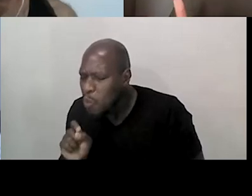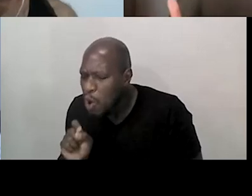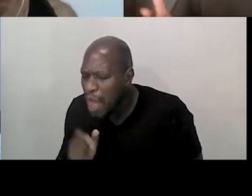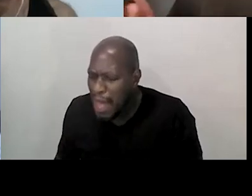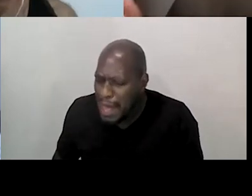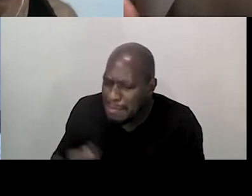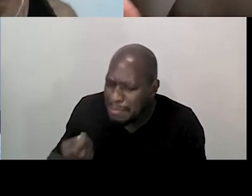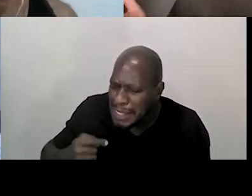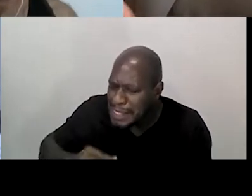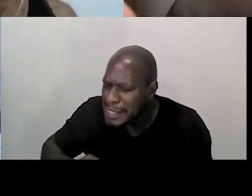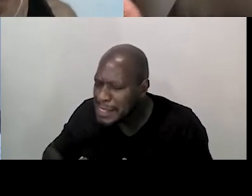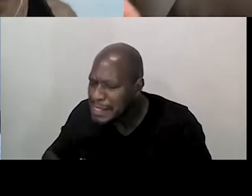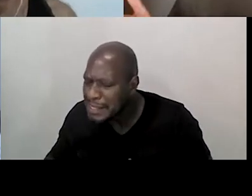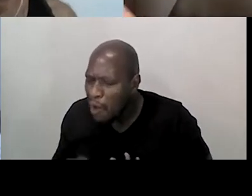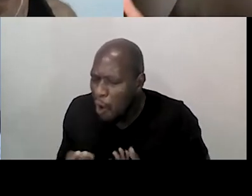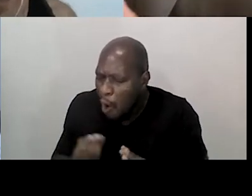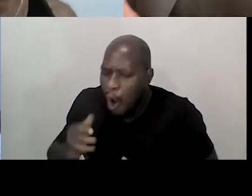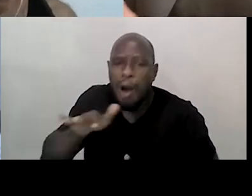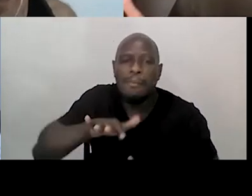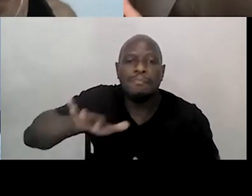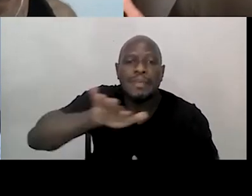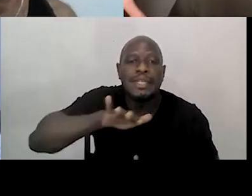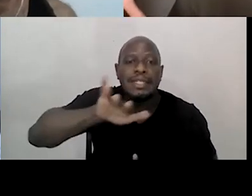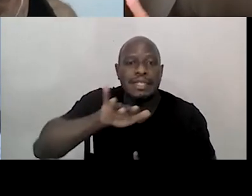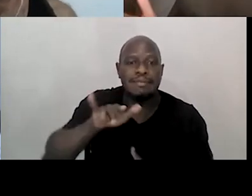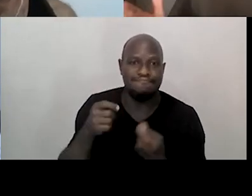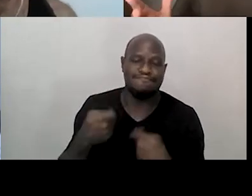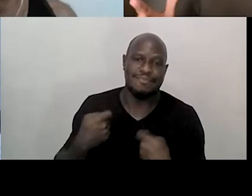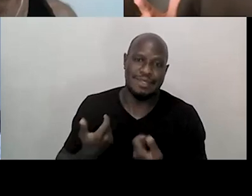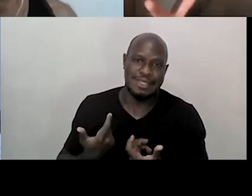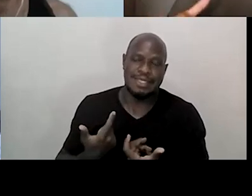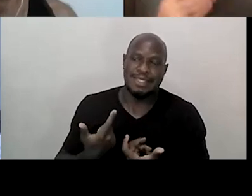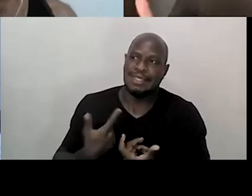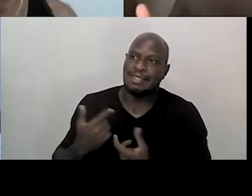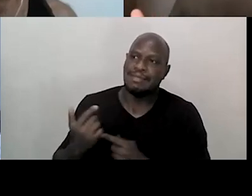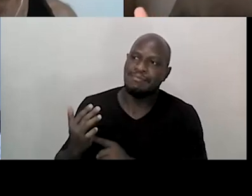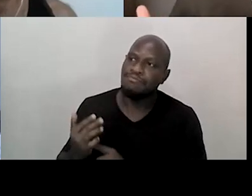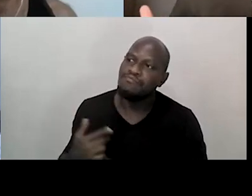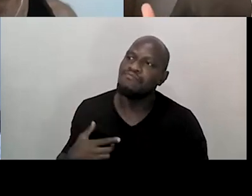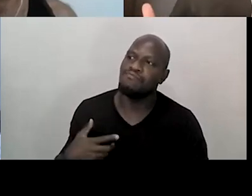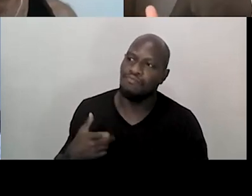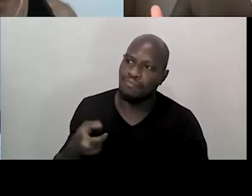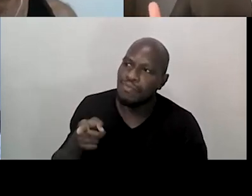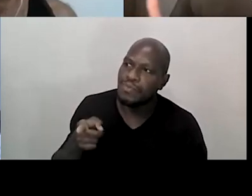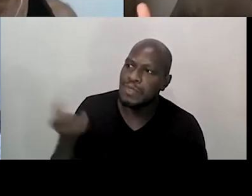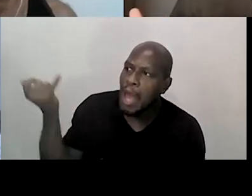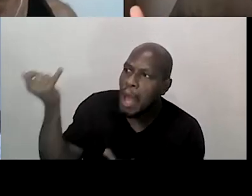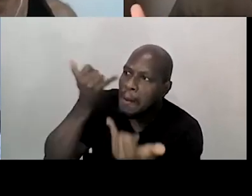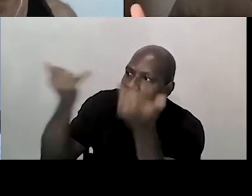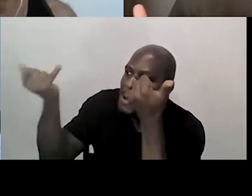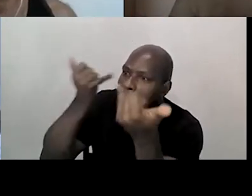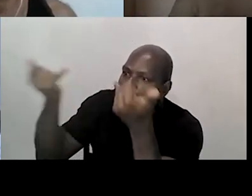necessidade que aquele ambiente ali me diz que precisa.